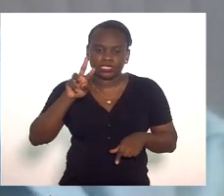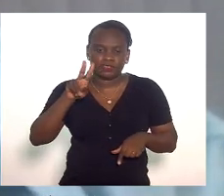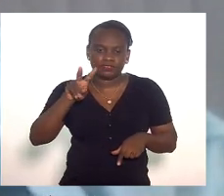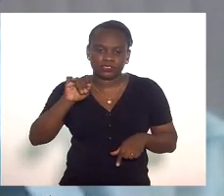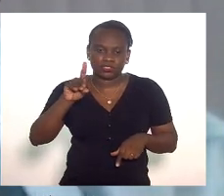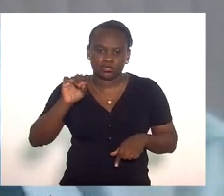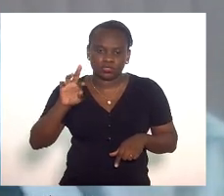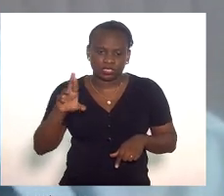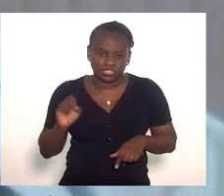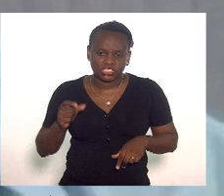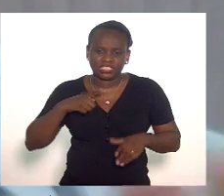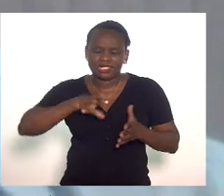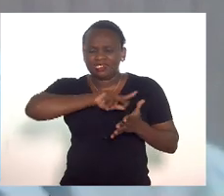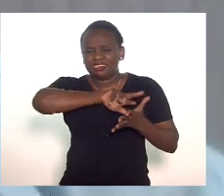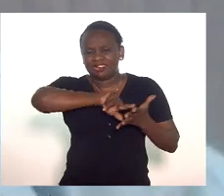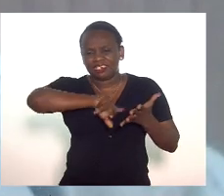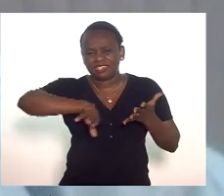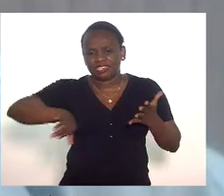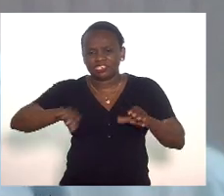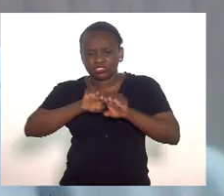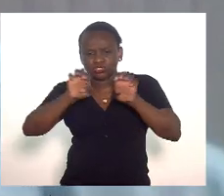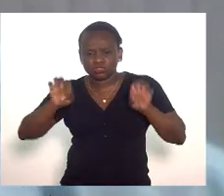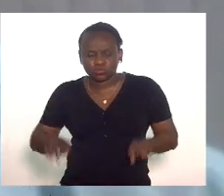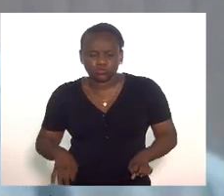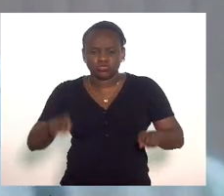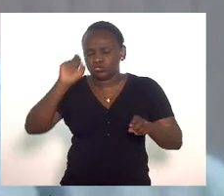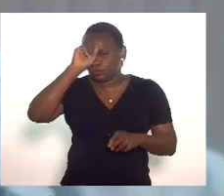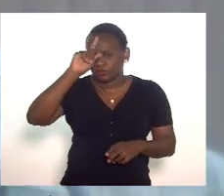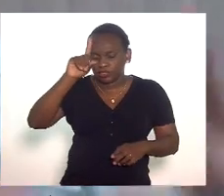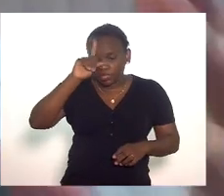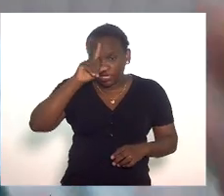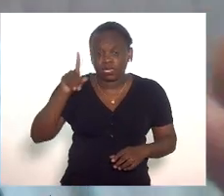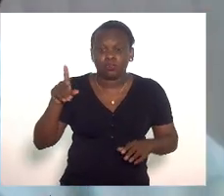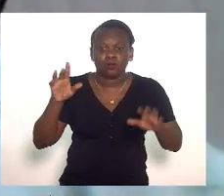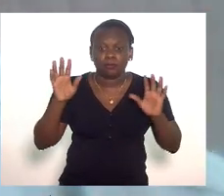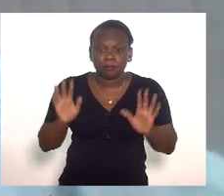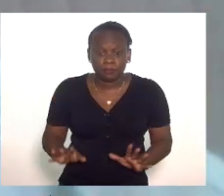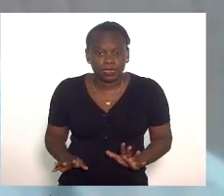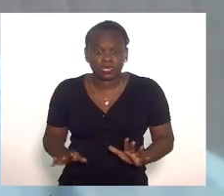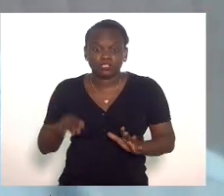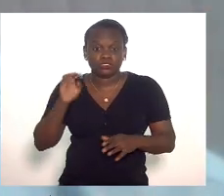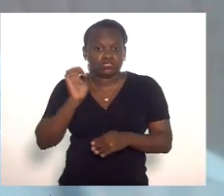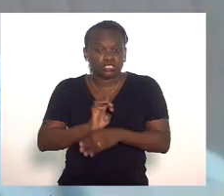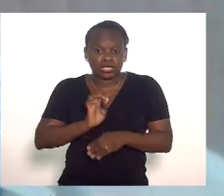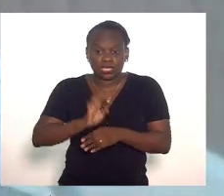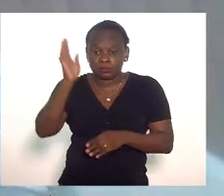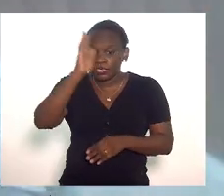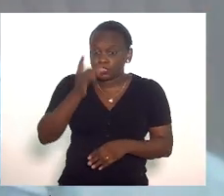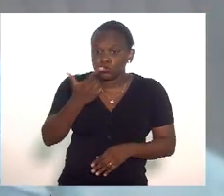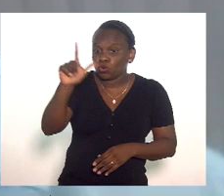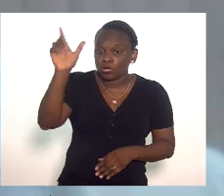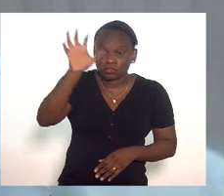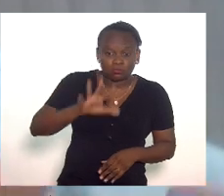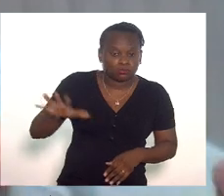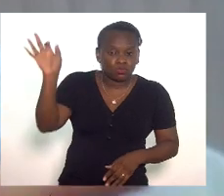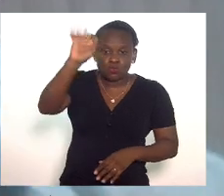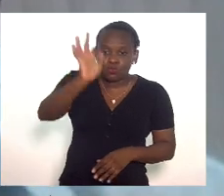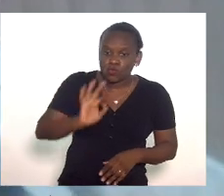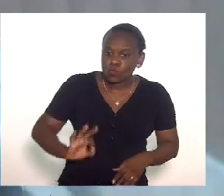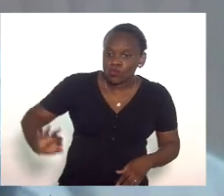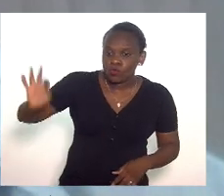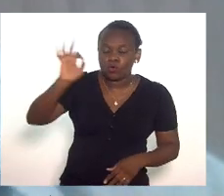gigantesca de estruturas hospitalares em que nenhum estado brasileiro tem a